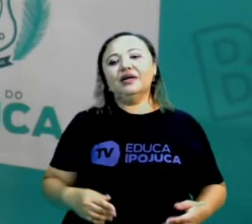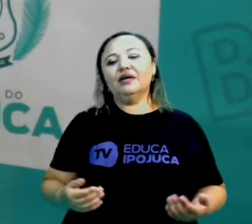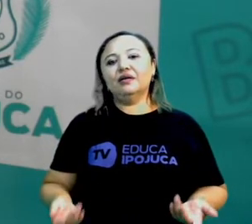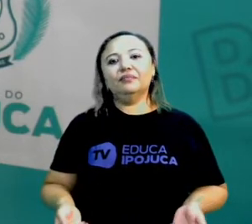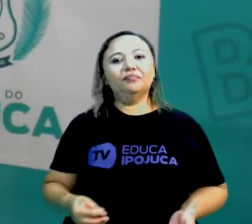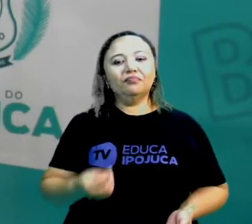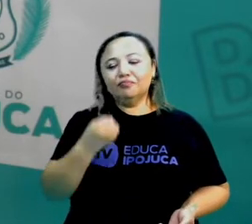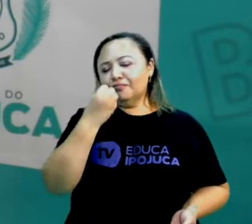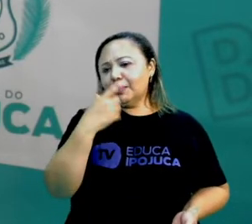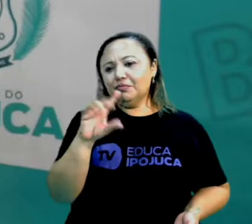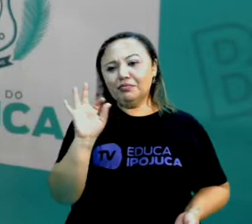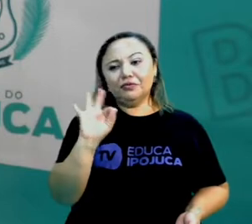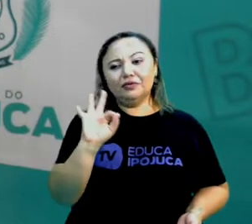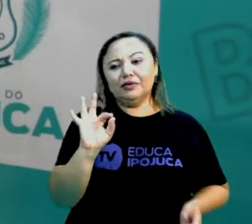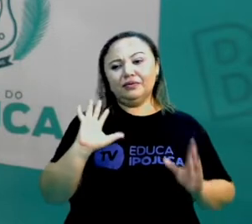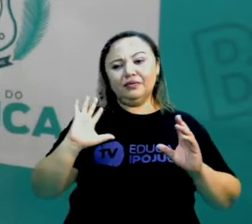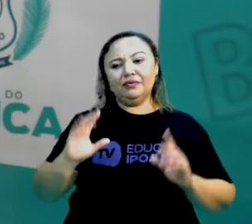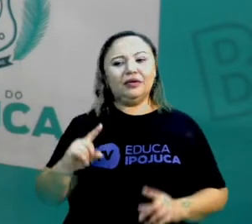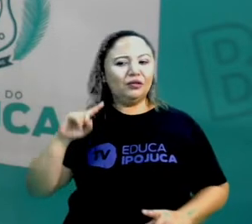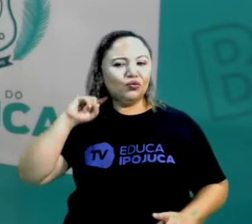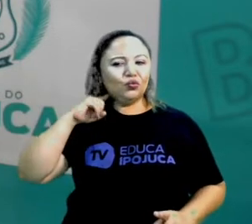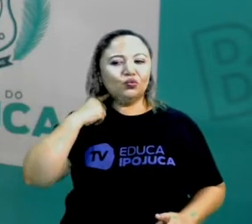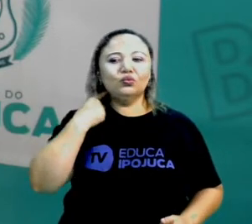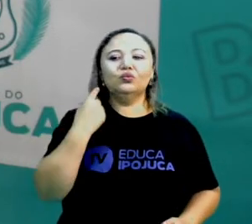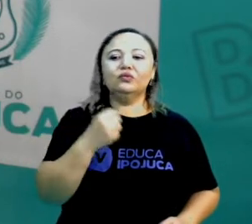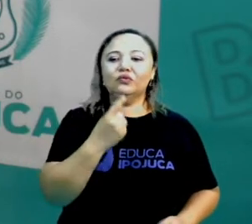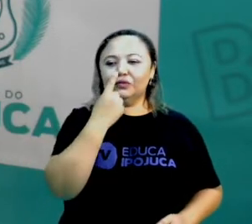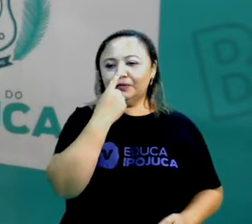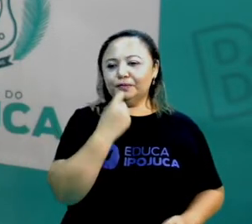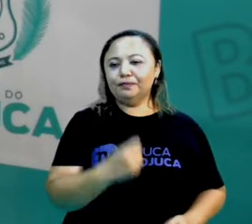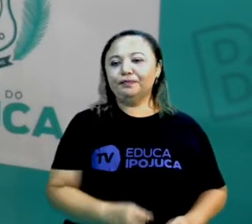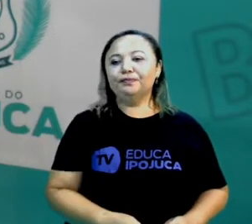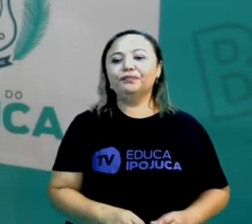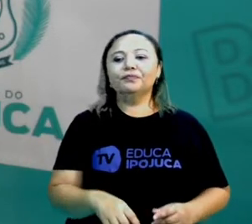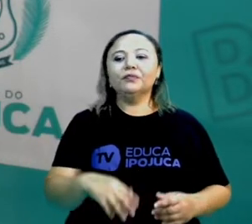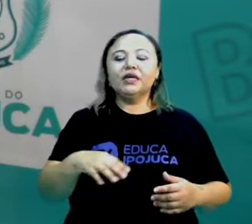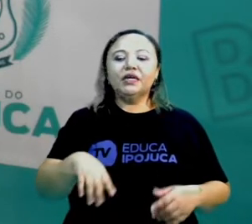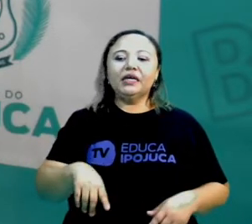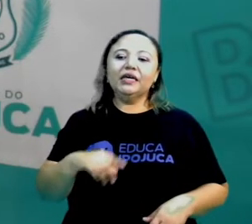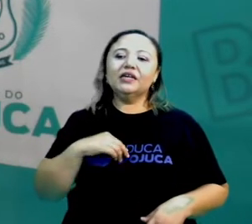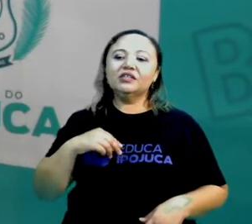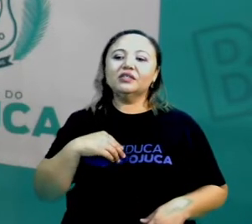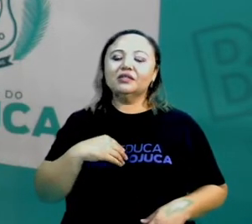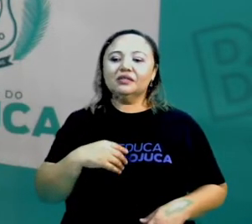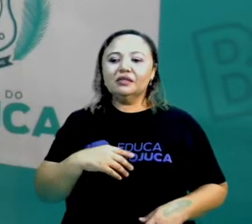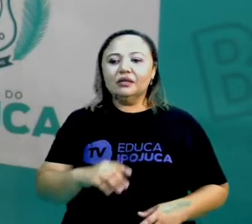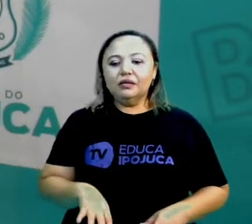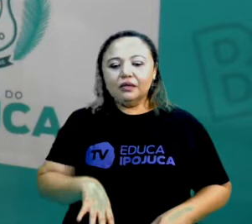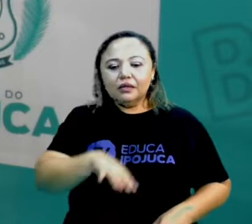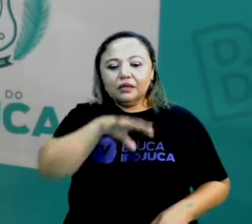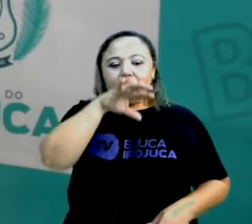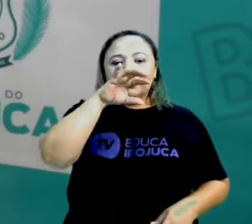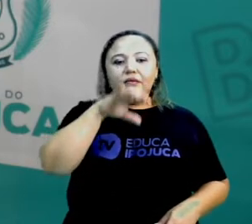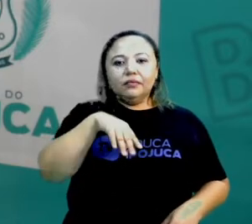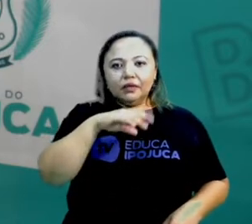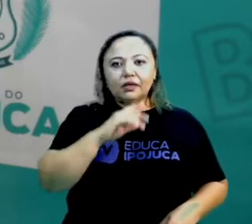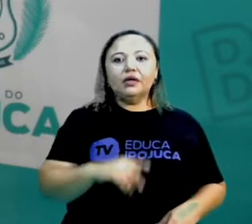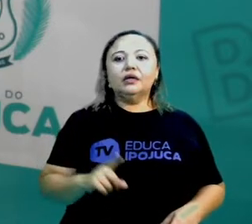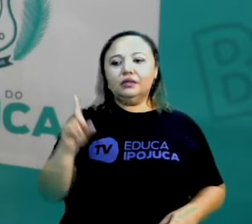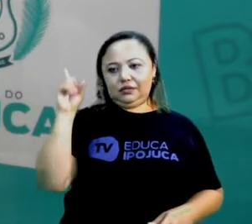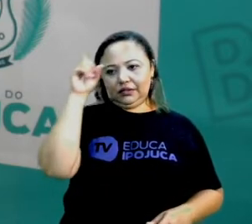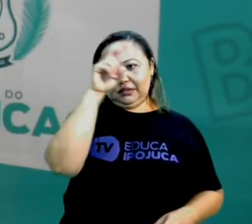pesado, é sujo. E a gente sente uma dificuldade tremenda de respirar. Então,